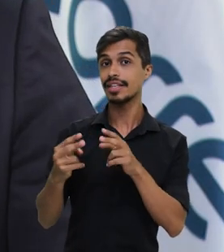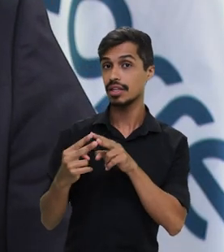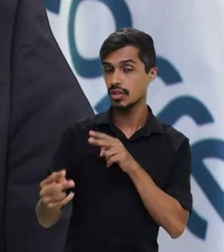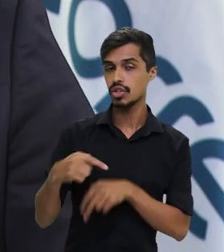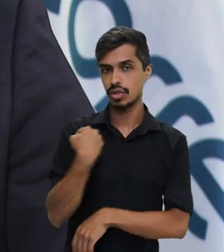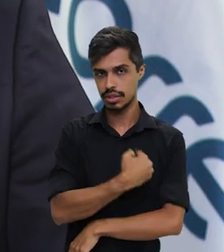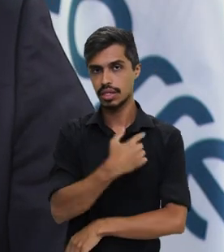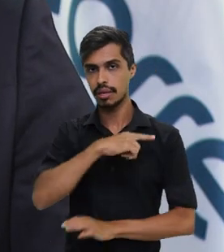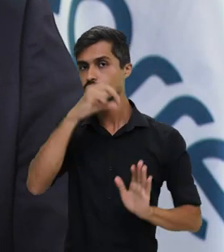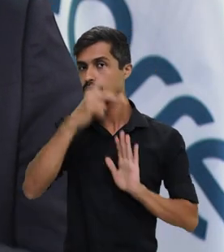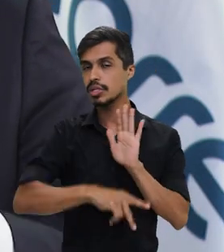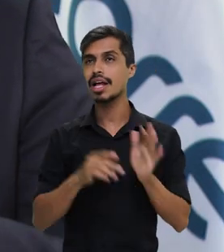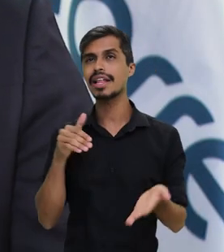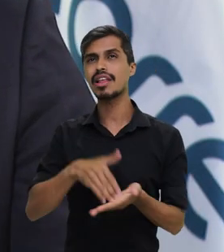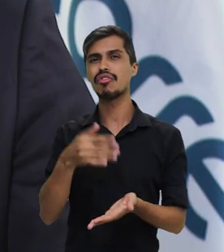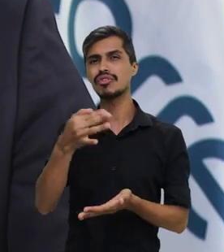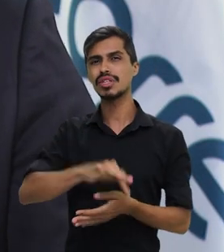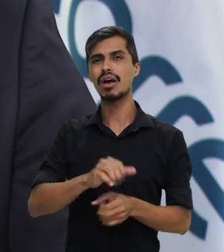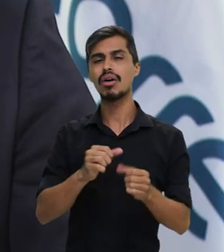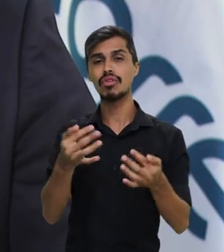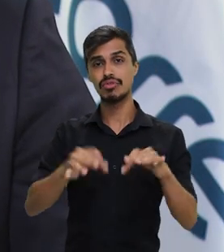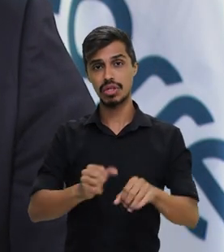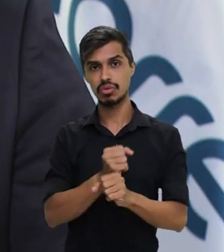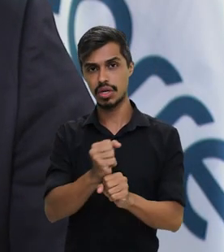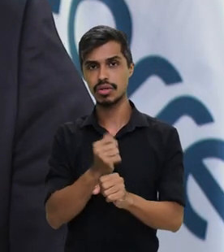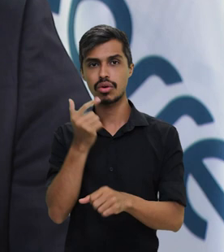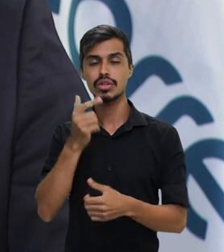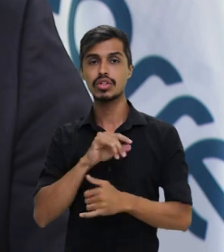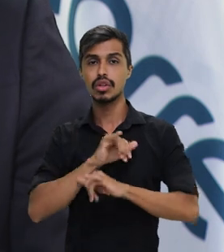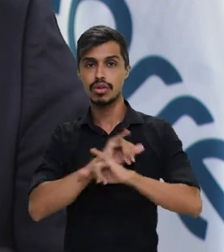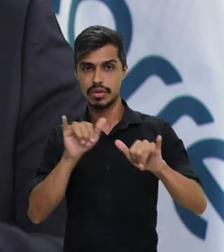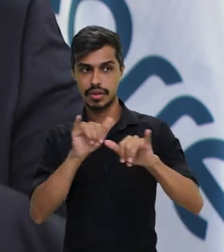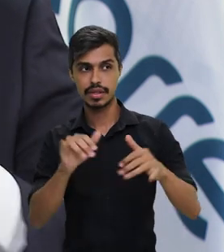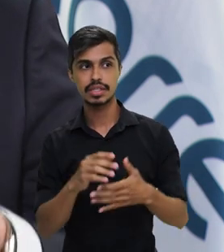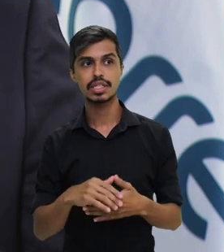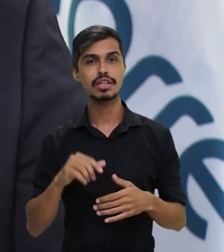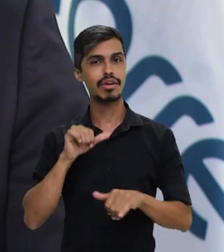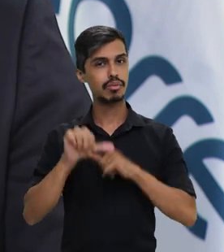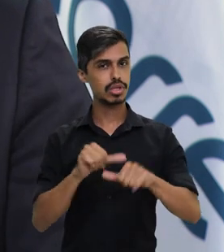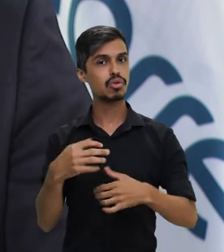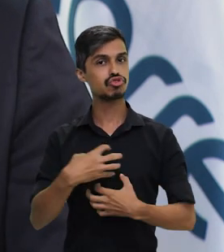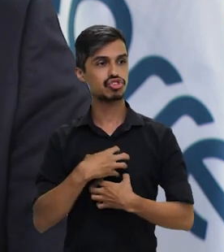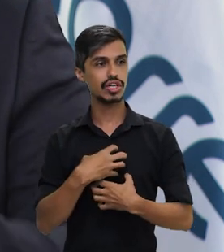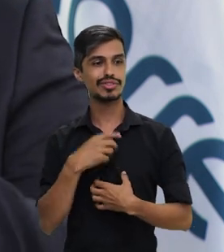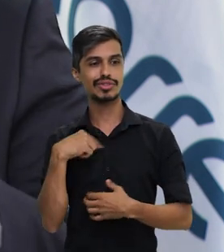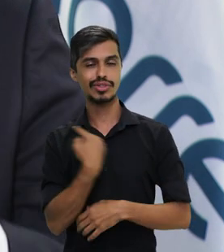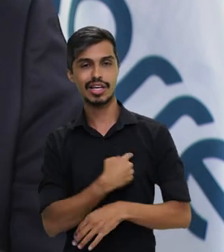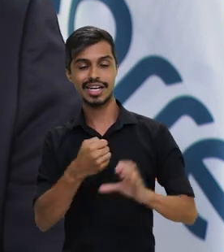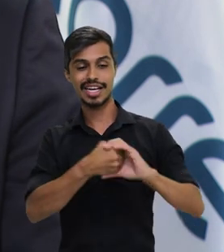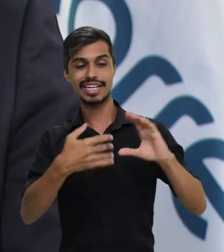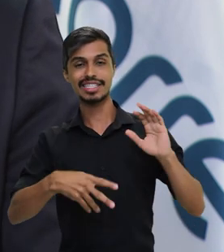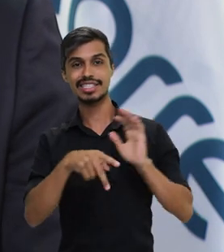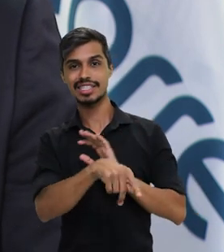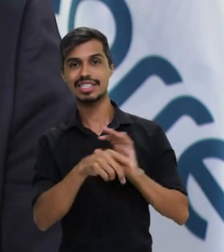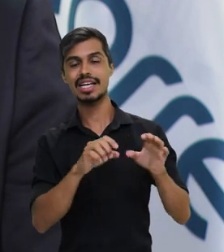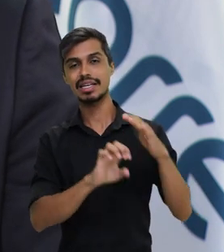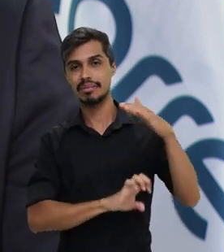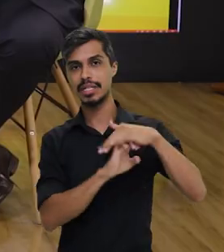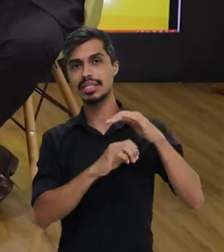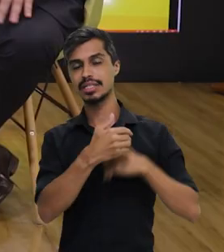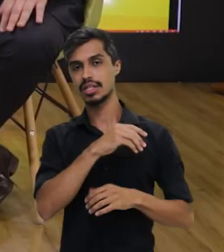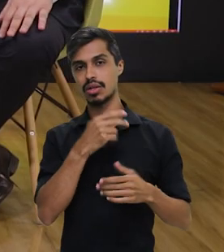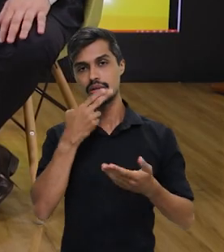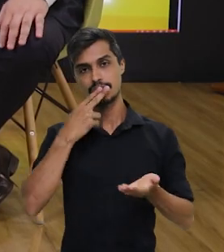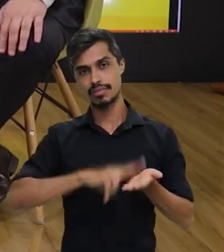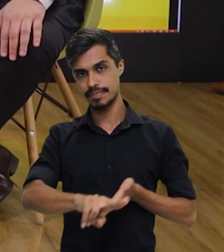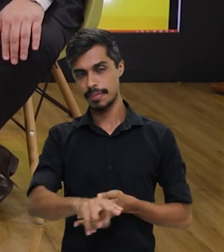a gente está com um projeto aí que, até o final do ano, a gente vai divulgar, que vai mudar um pouco a configuração da nossa empresa.